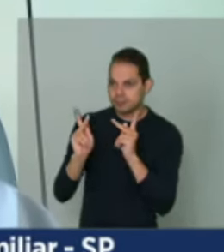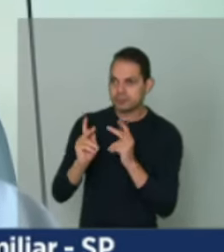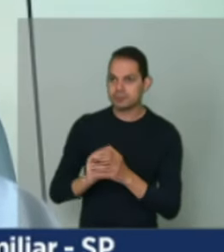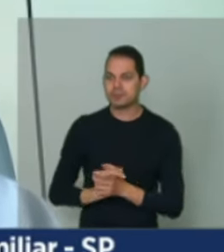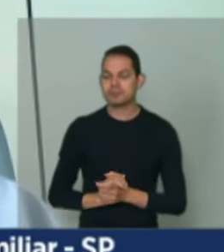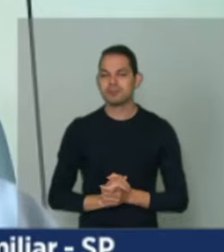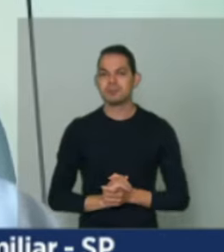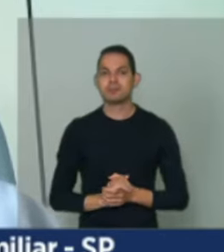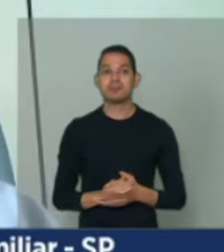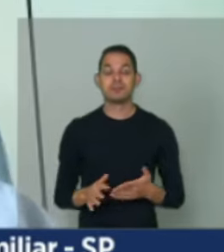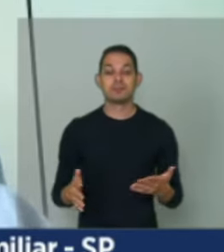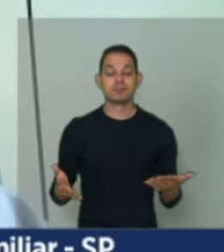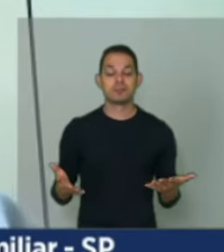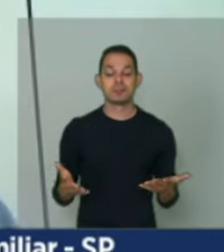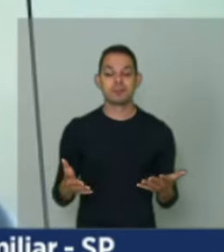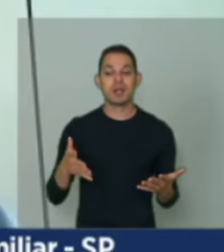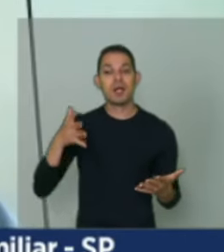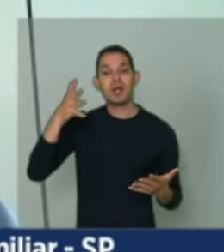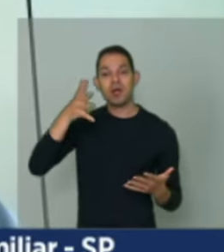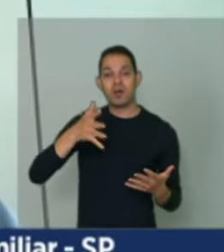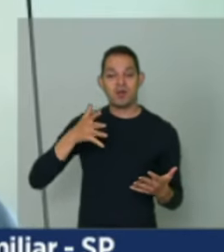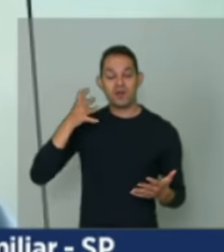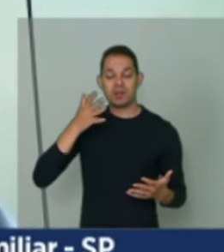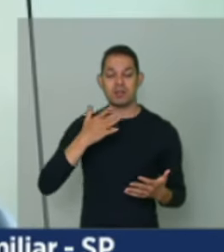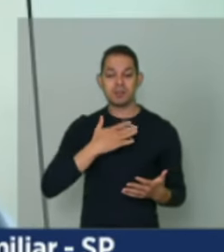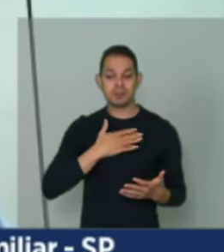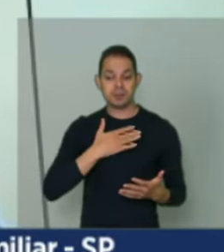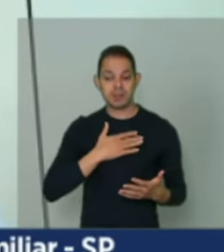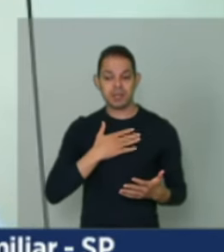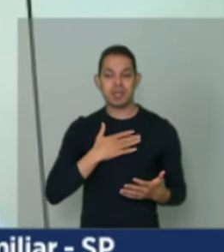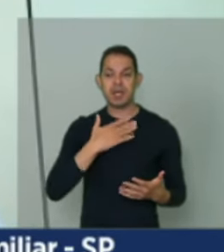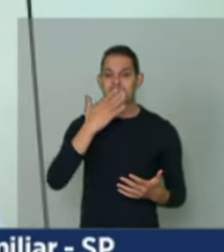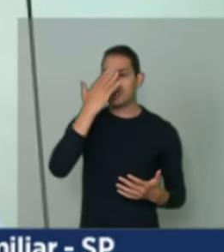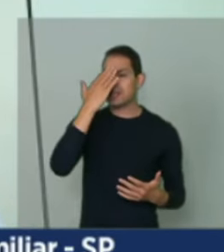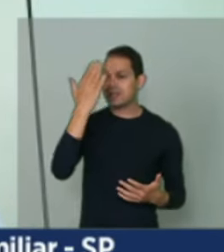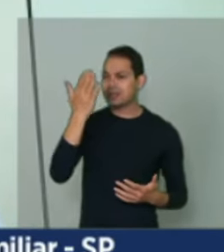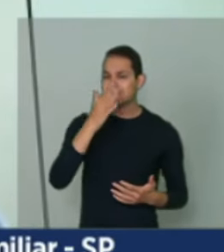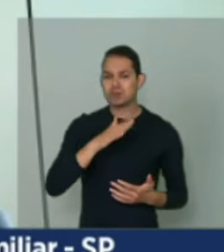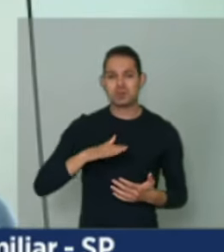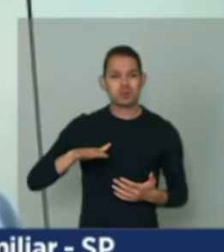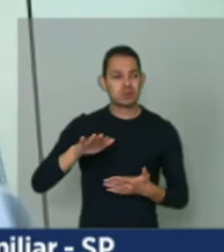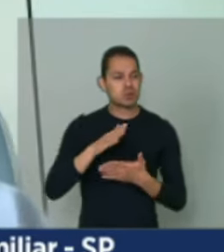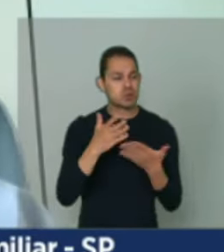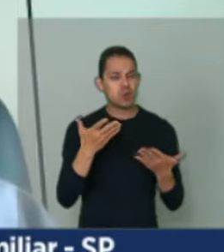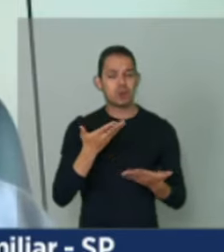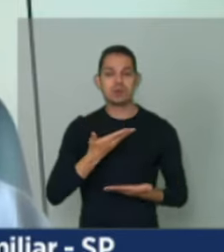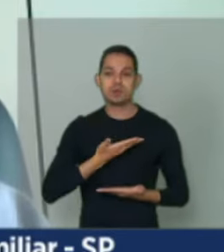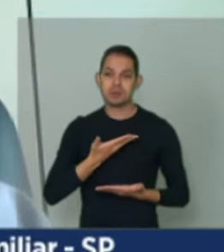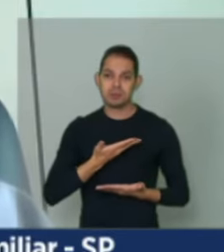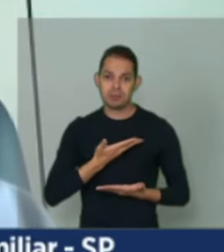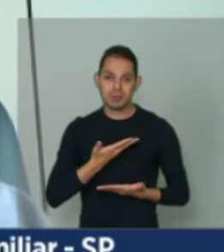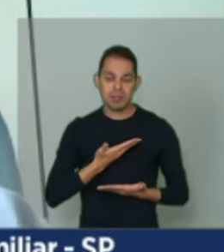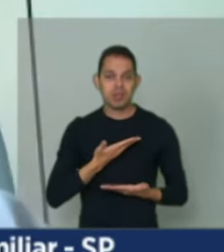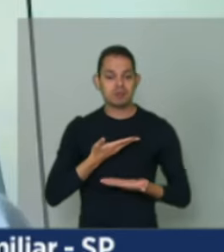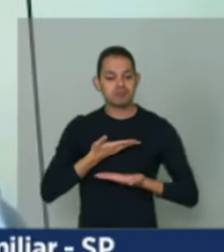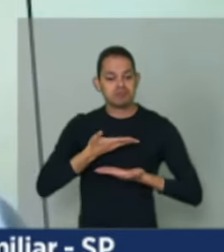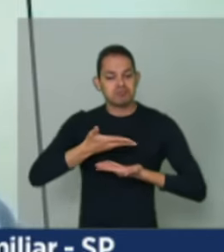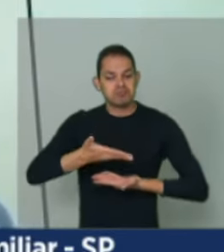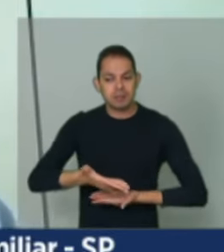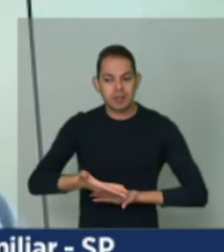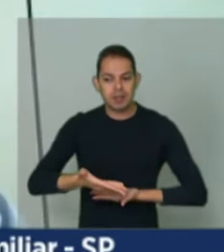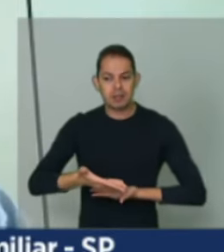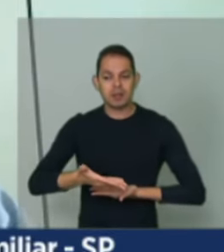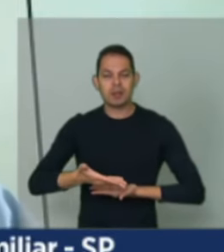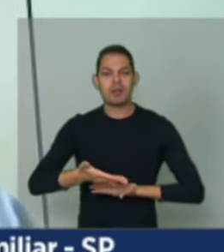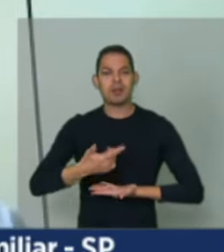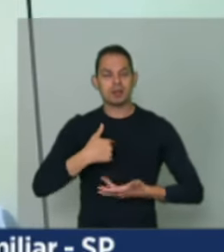É esta fala minha e eu agradeço a todo mundo, companheiros, aí pelos convites e sempre à